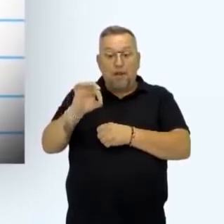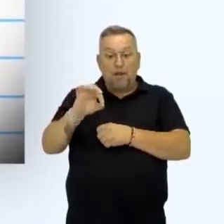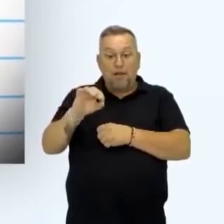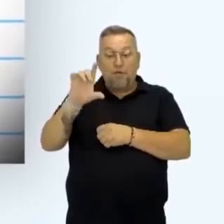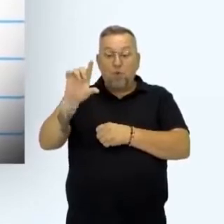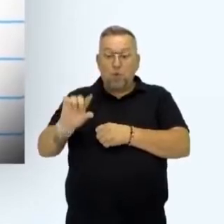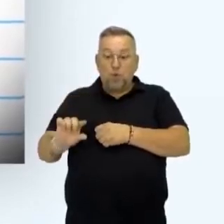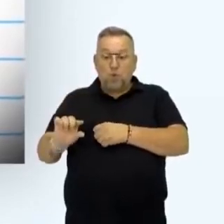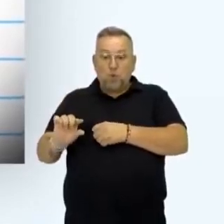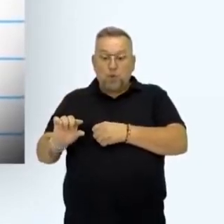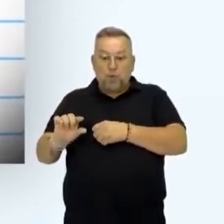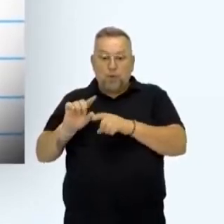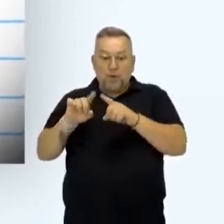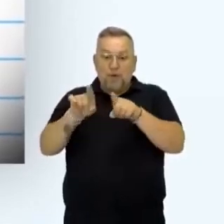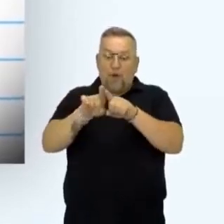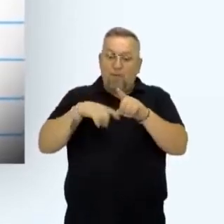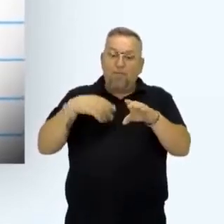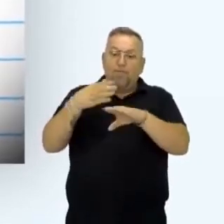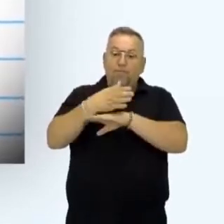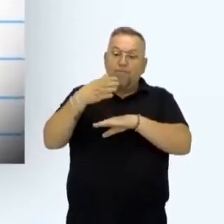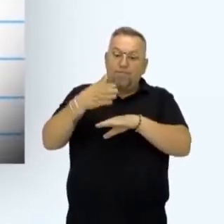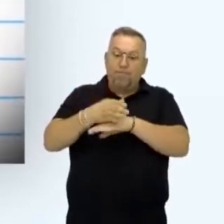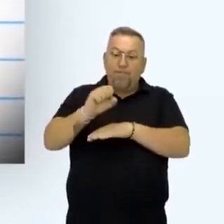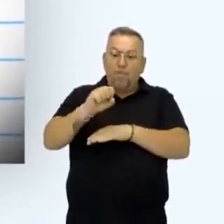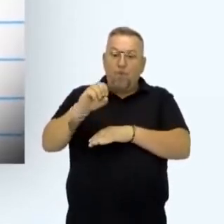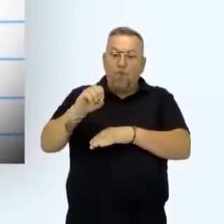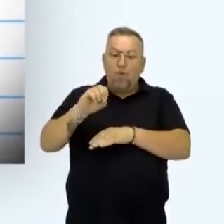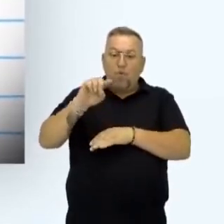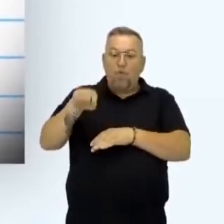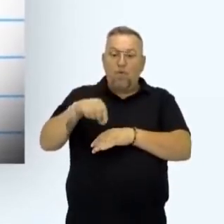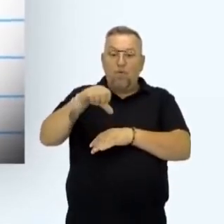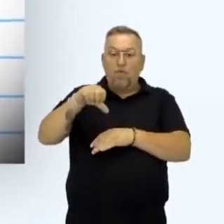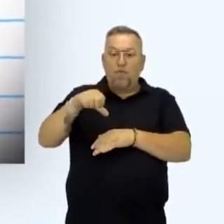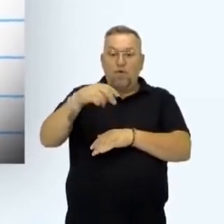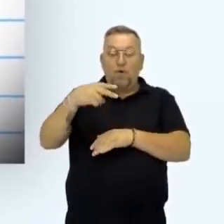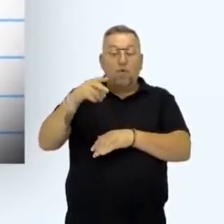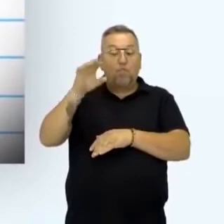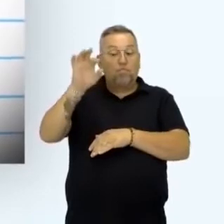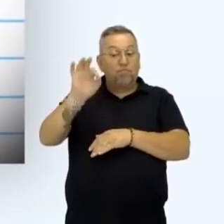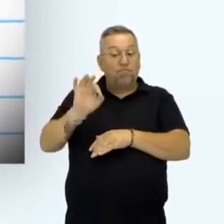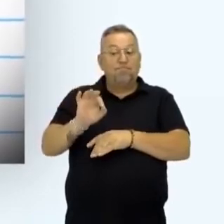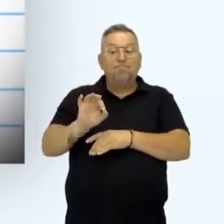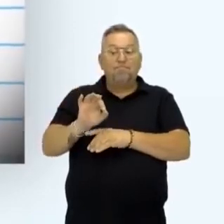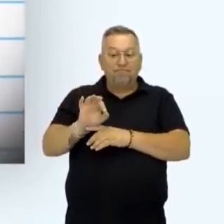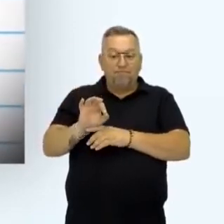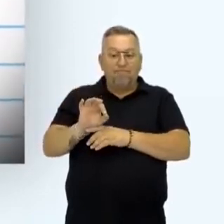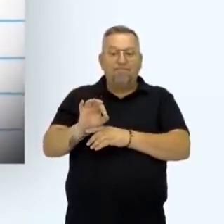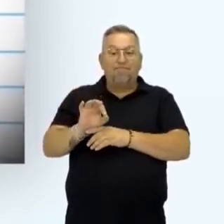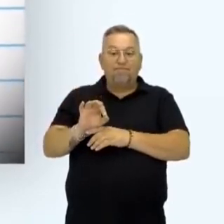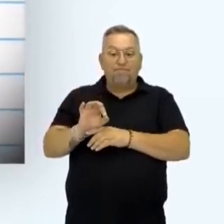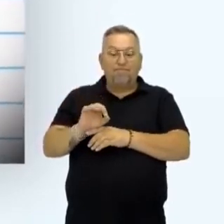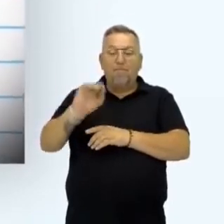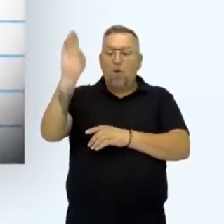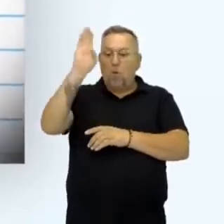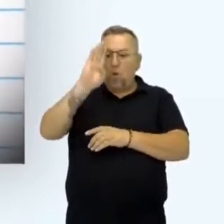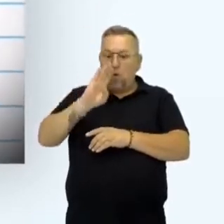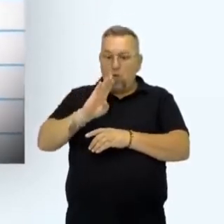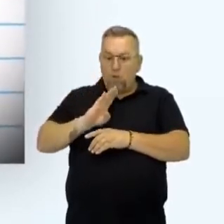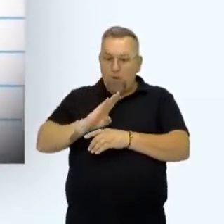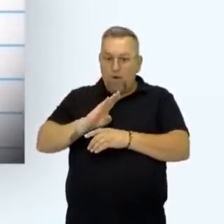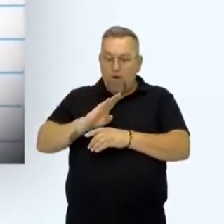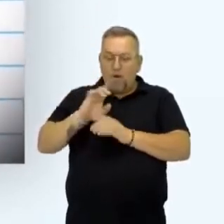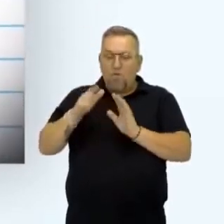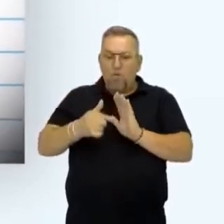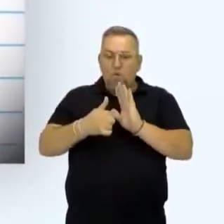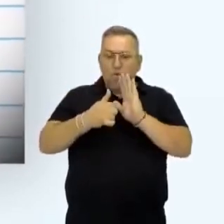caiu, para a ainda elevada participação de 80,92%. O Brasil é um país de